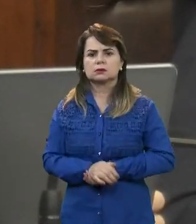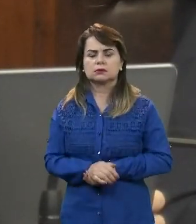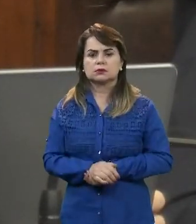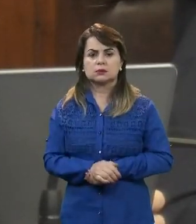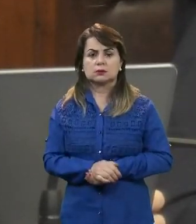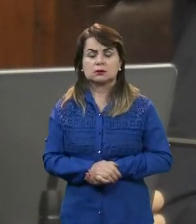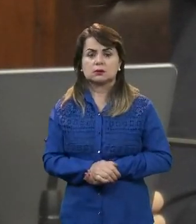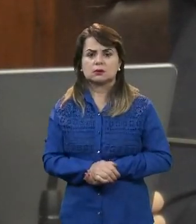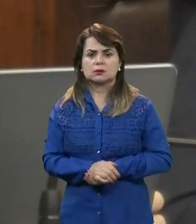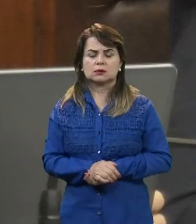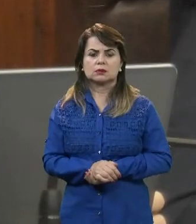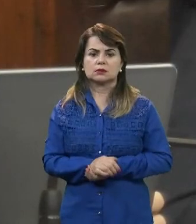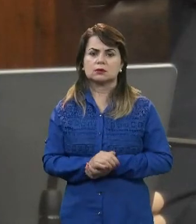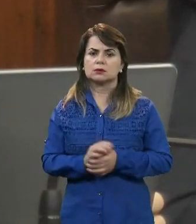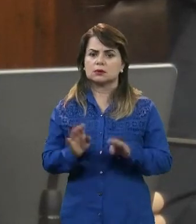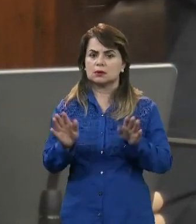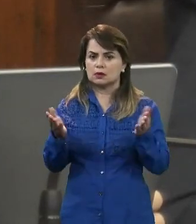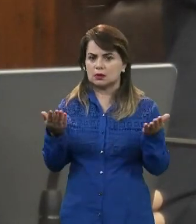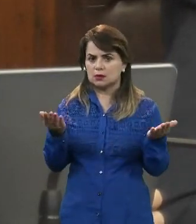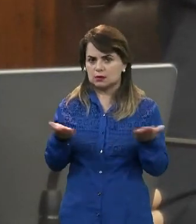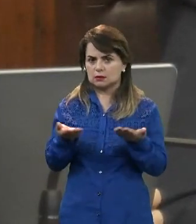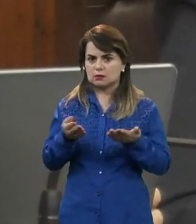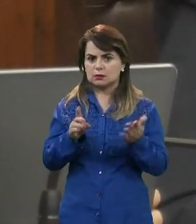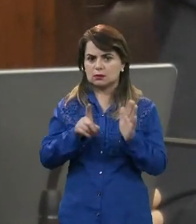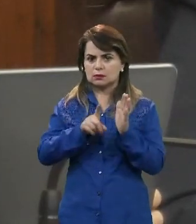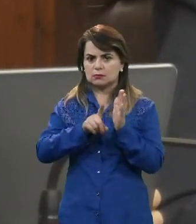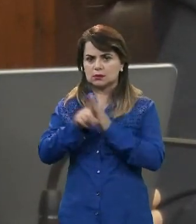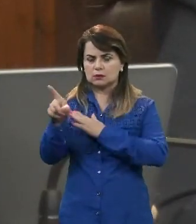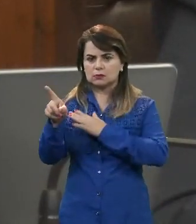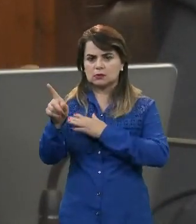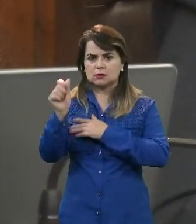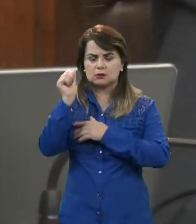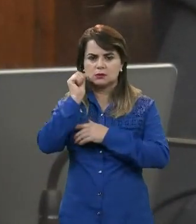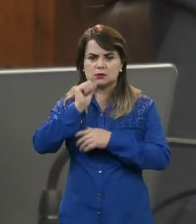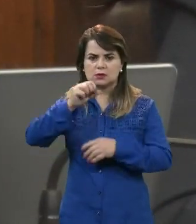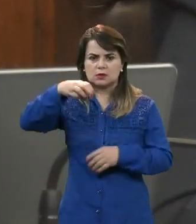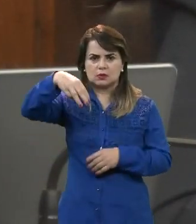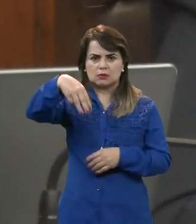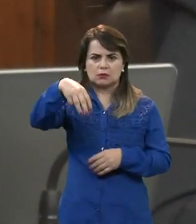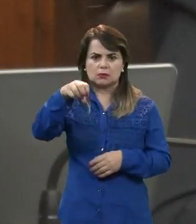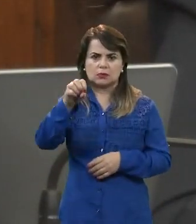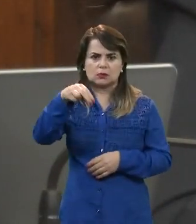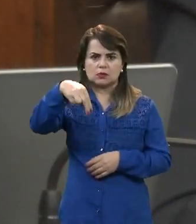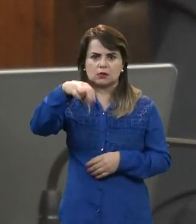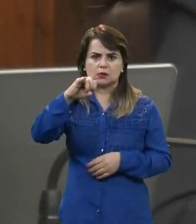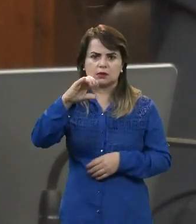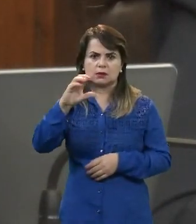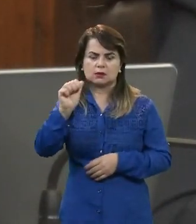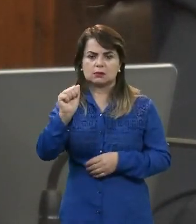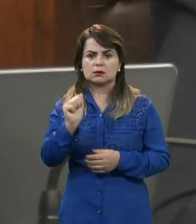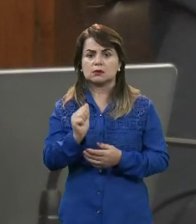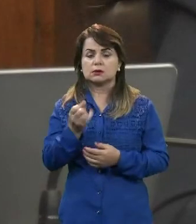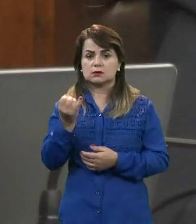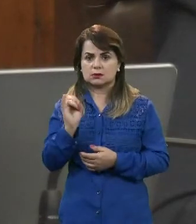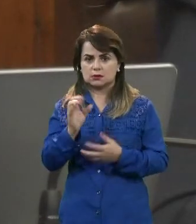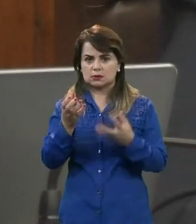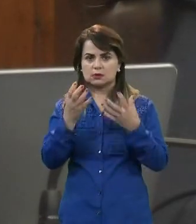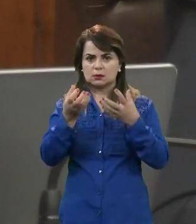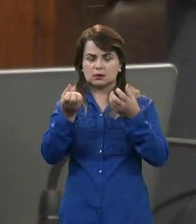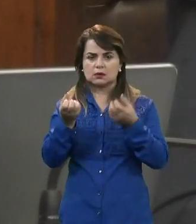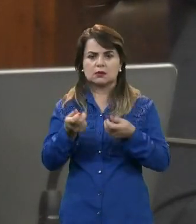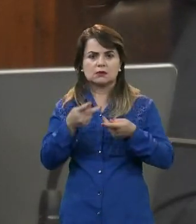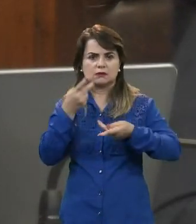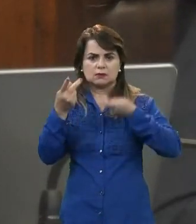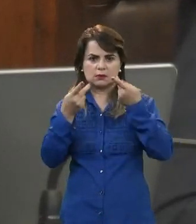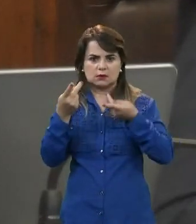Pergunto à presidente do IPREM, a Mônica, se ela gostaria de participar com